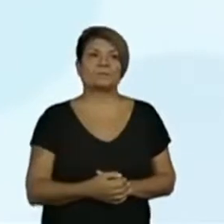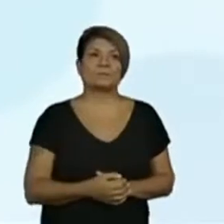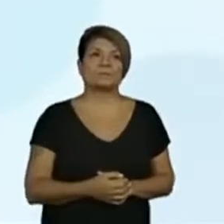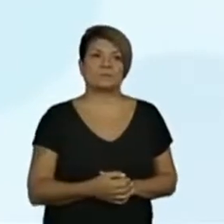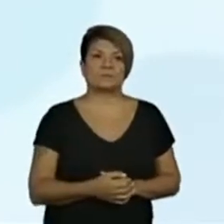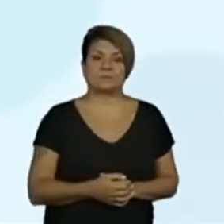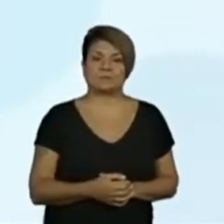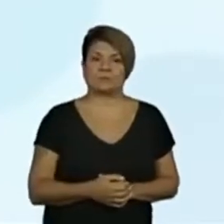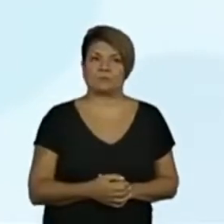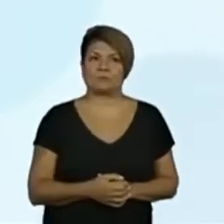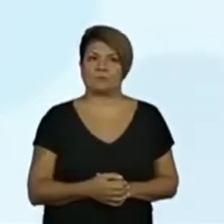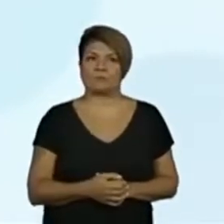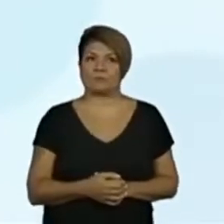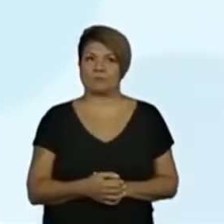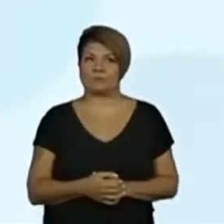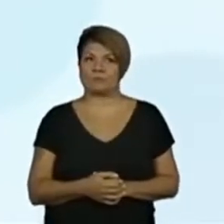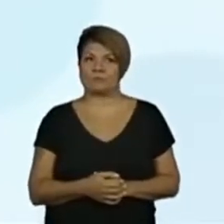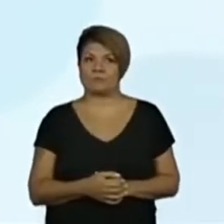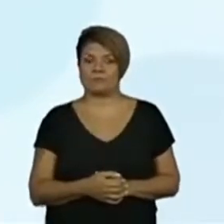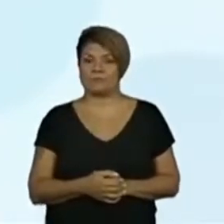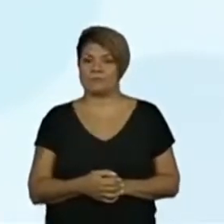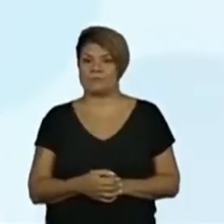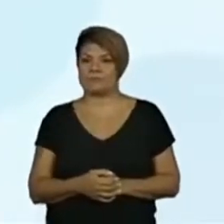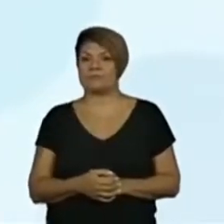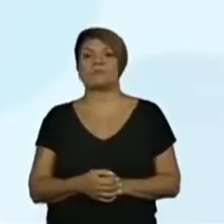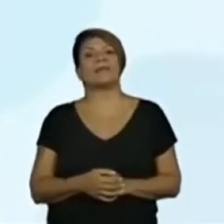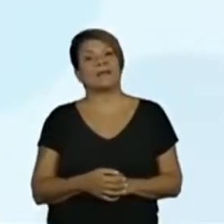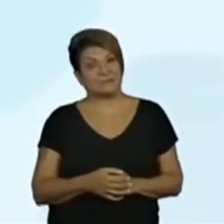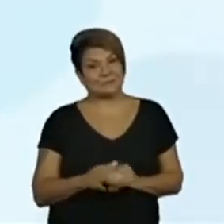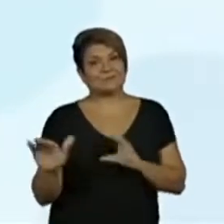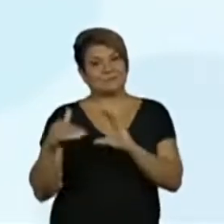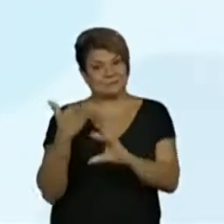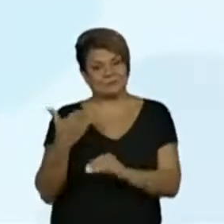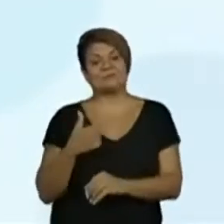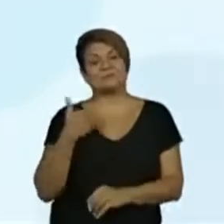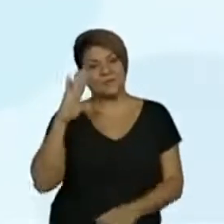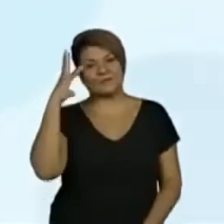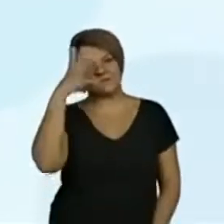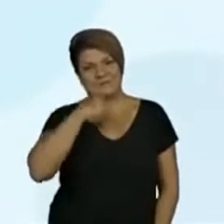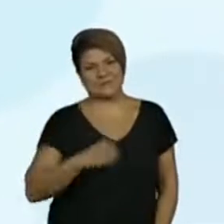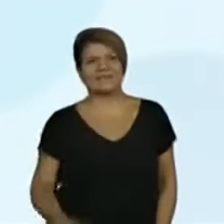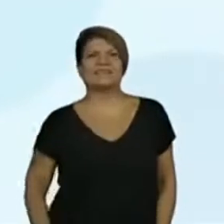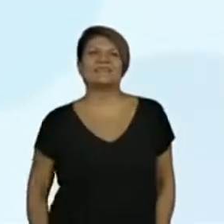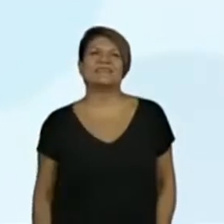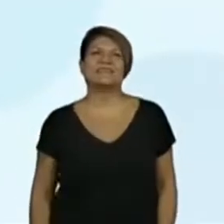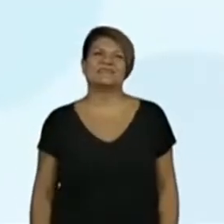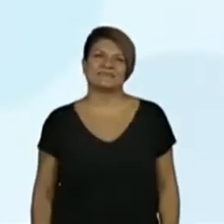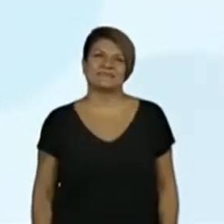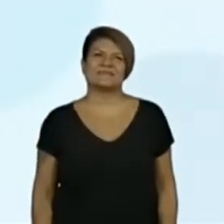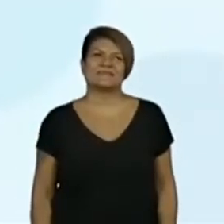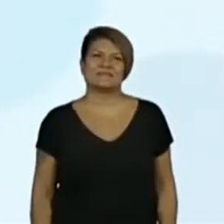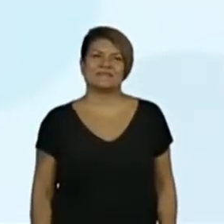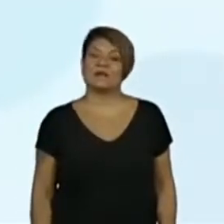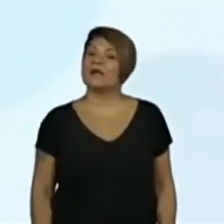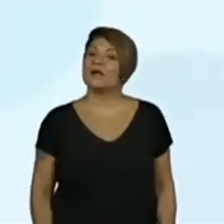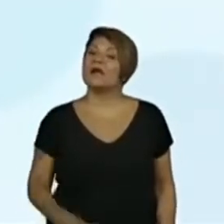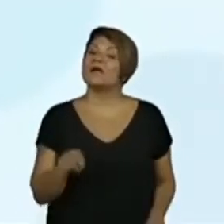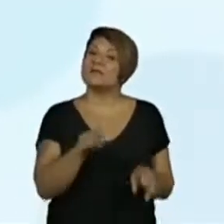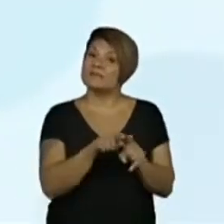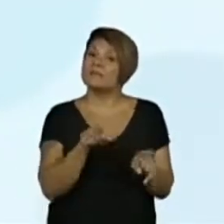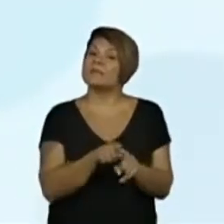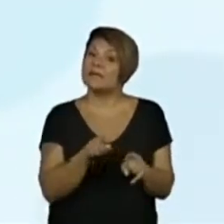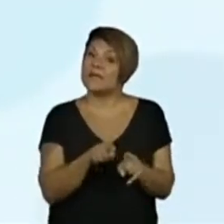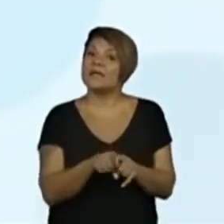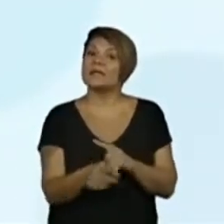Já estão falando que é para deixar a gente mais bonita. A questão estética. A estética. Estão falando da